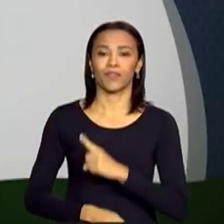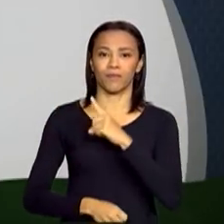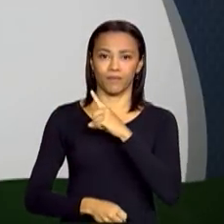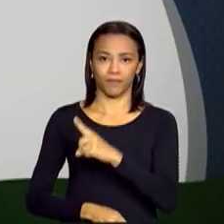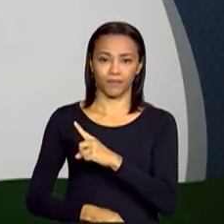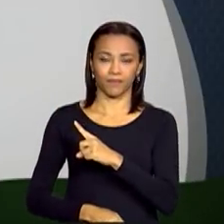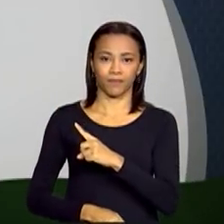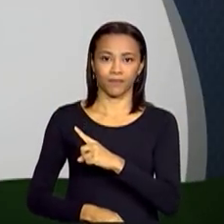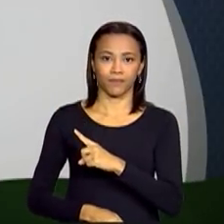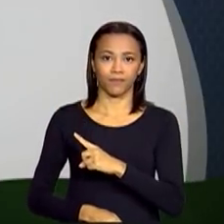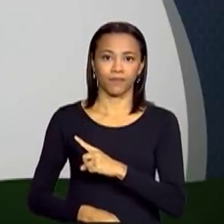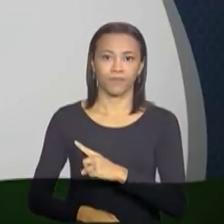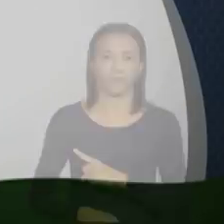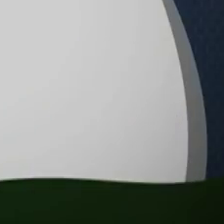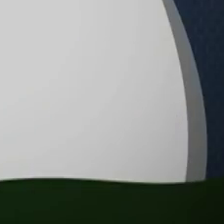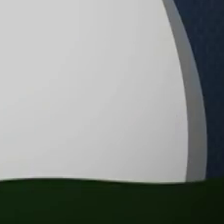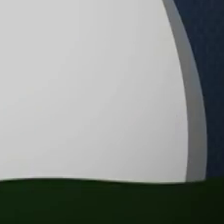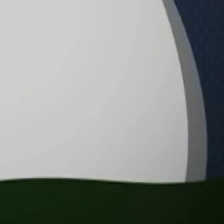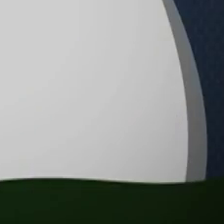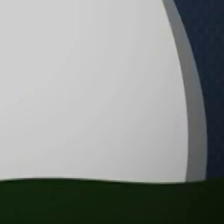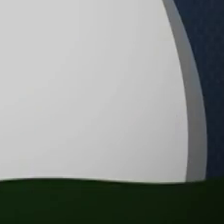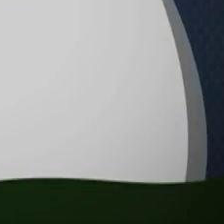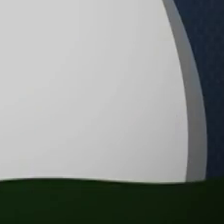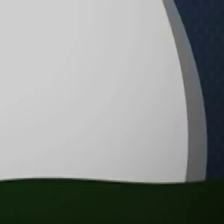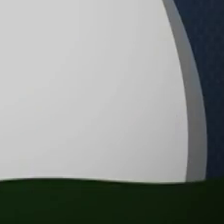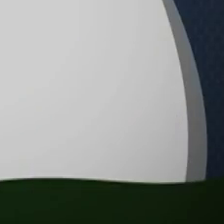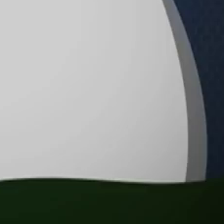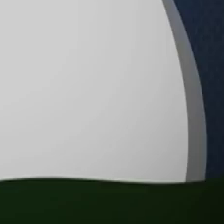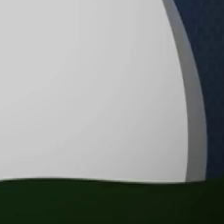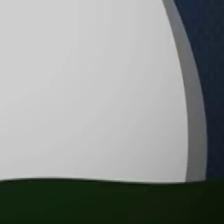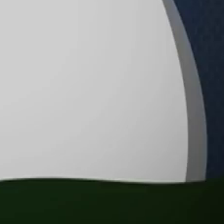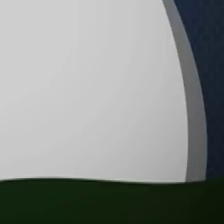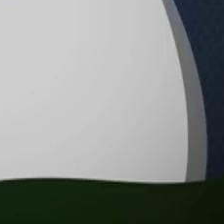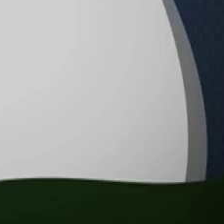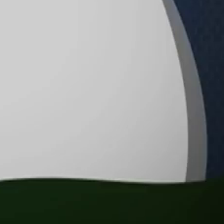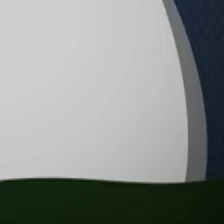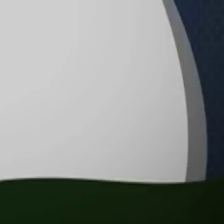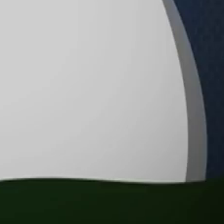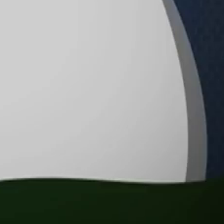.fnde.gov.br.